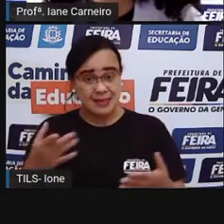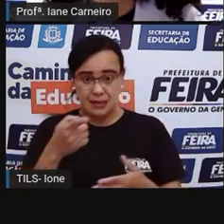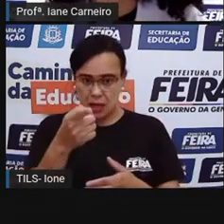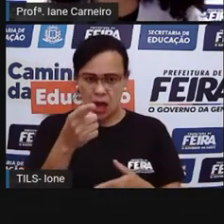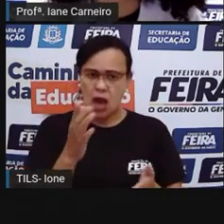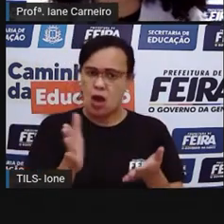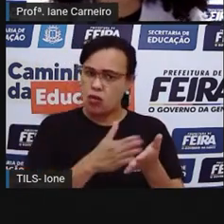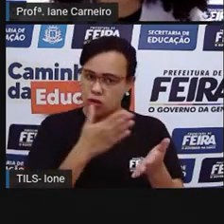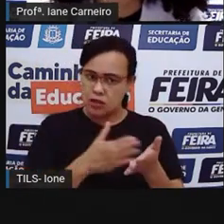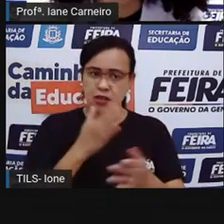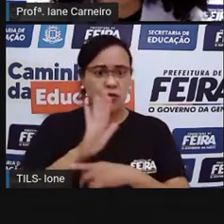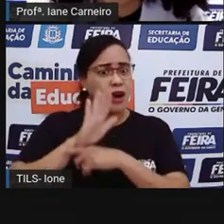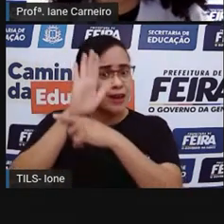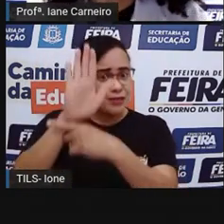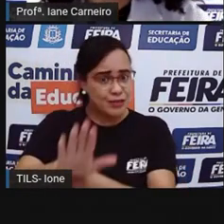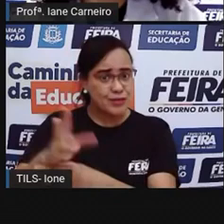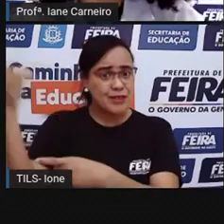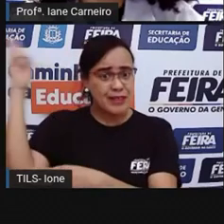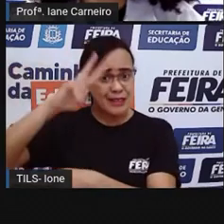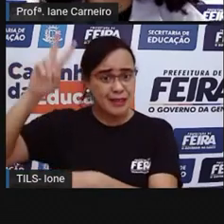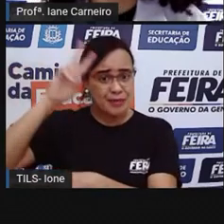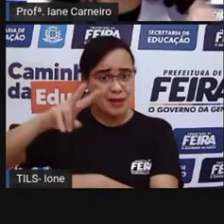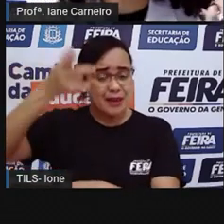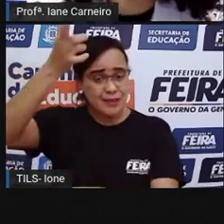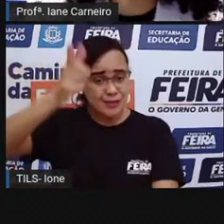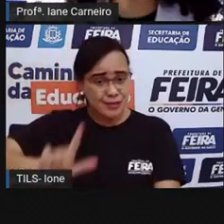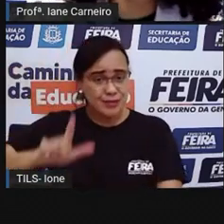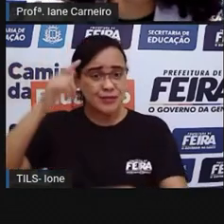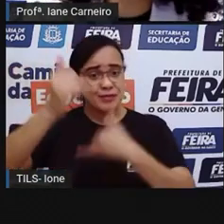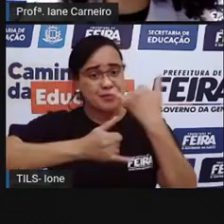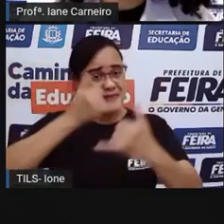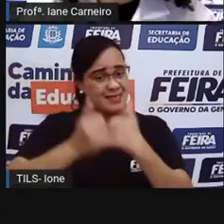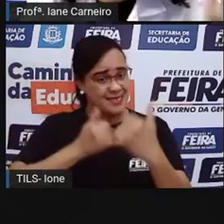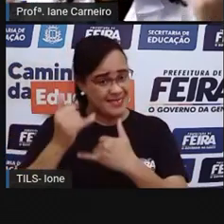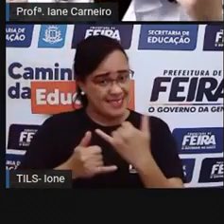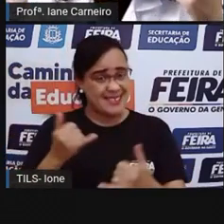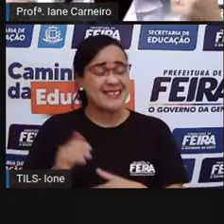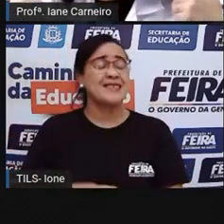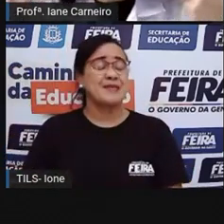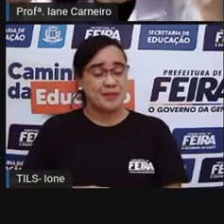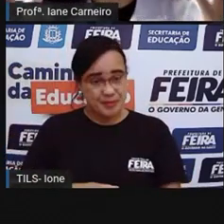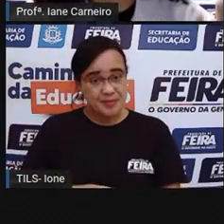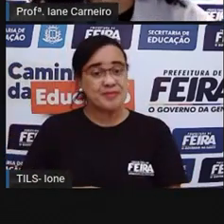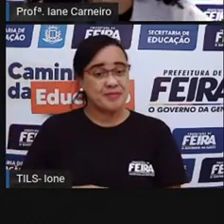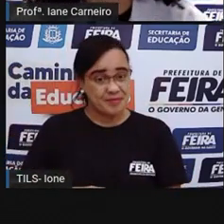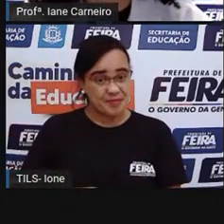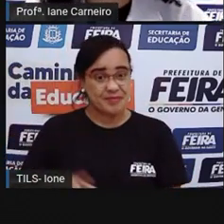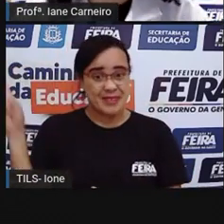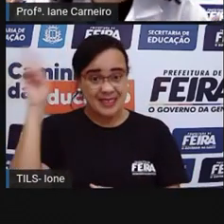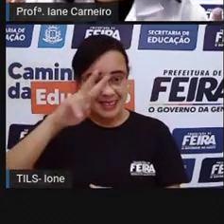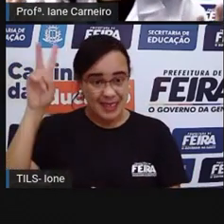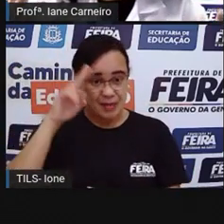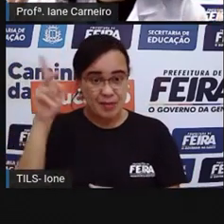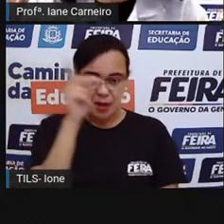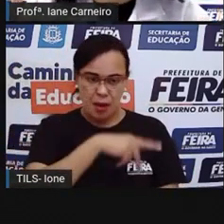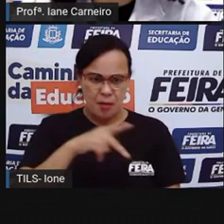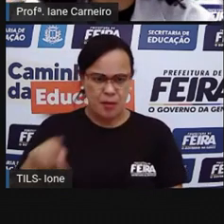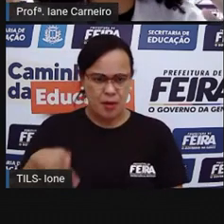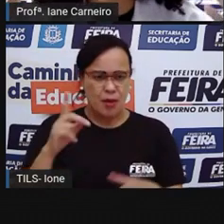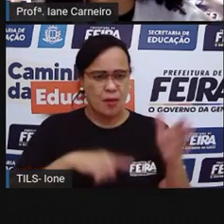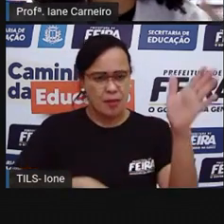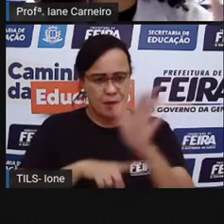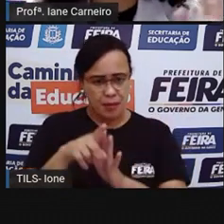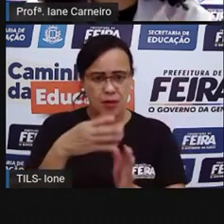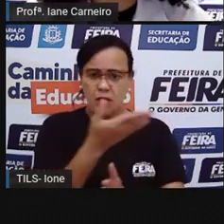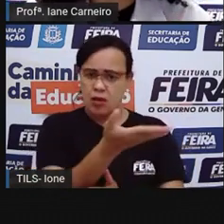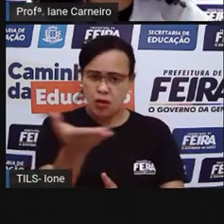brincadeiras. E aí, ó, a Pró perguntou a vocês na aula anterior, se vocês brincam de brincadeiras redondas, quem